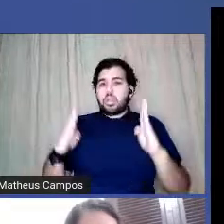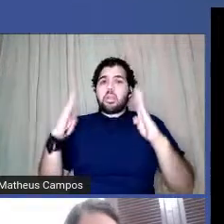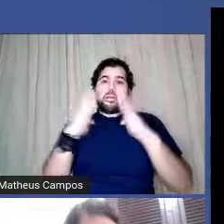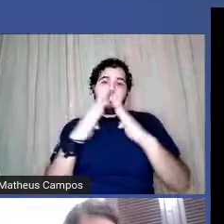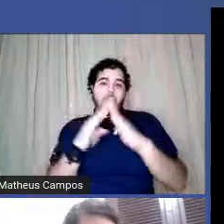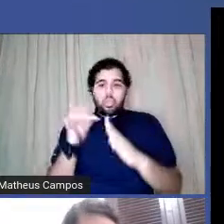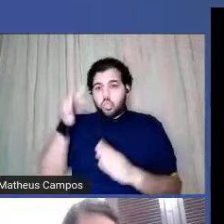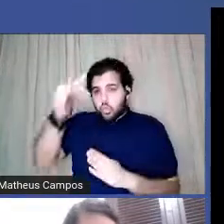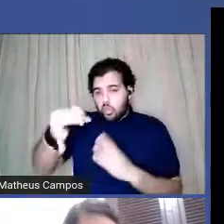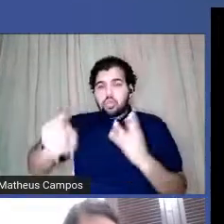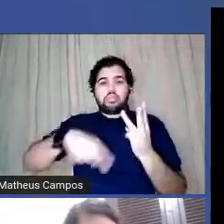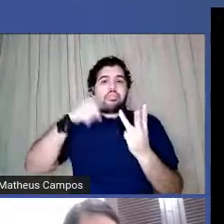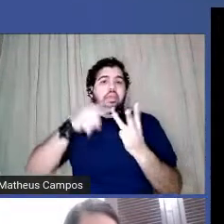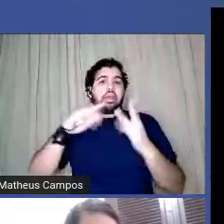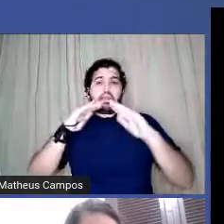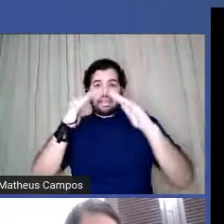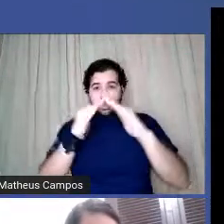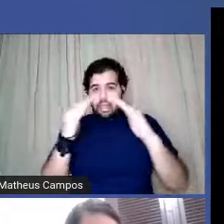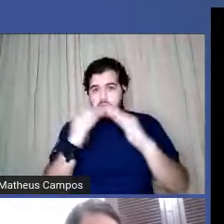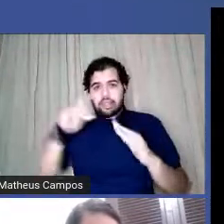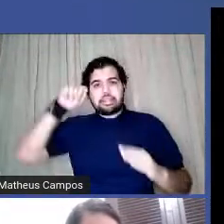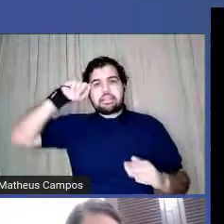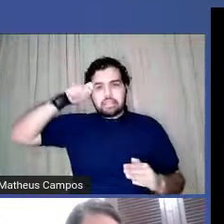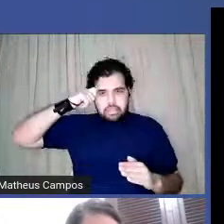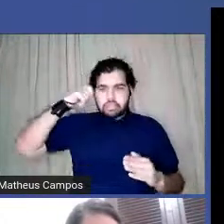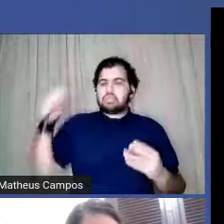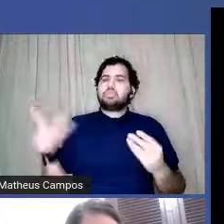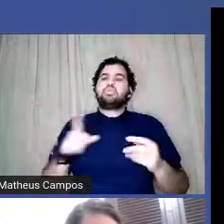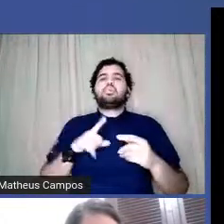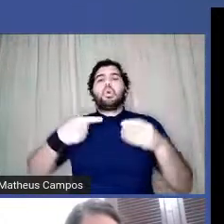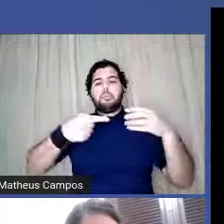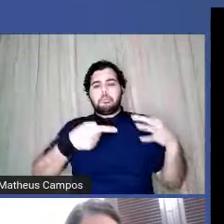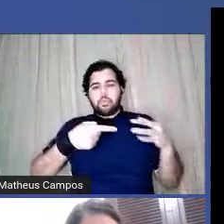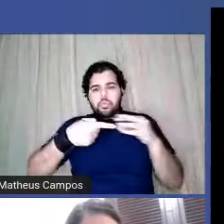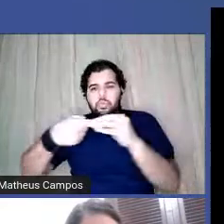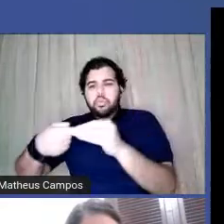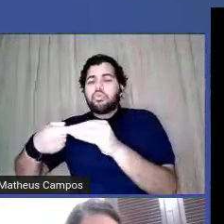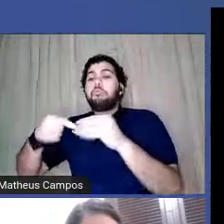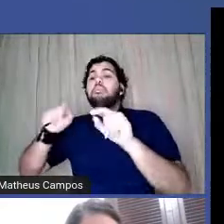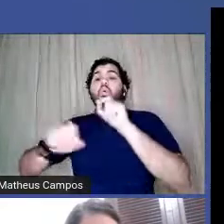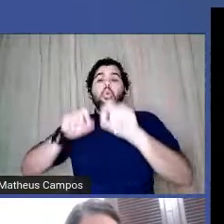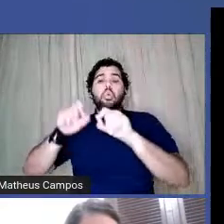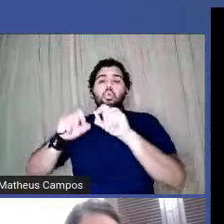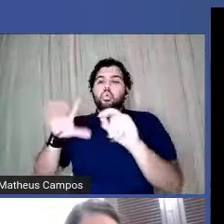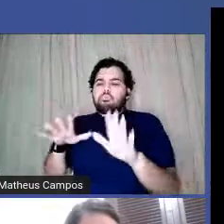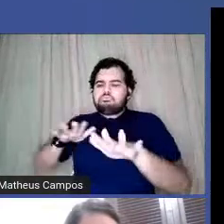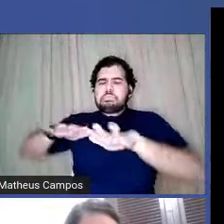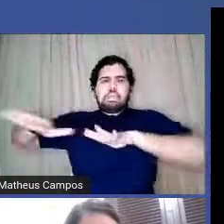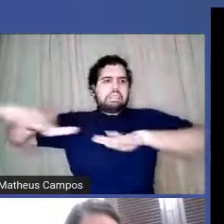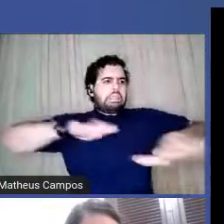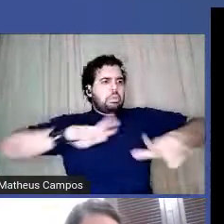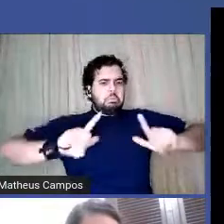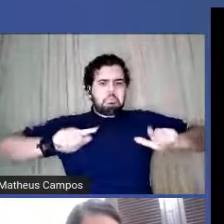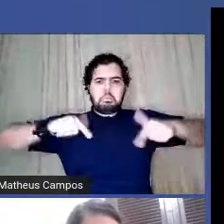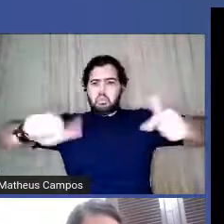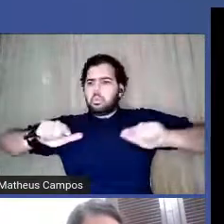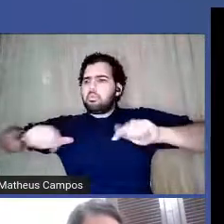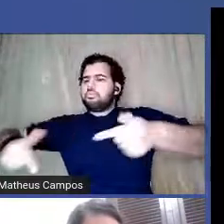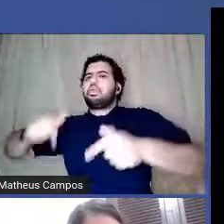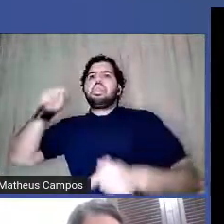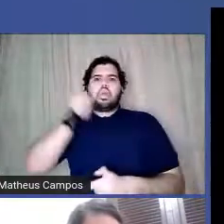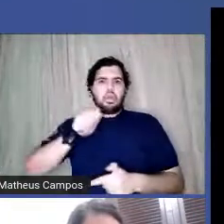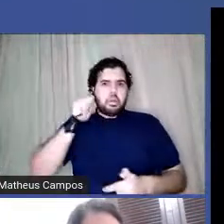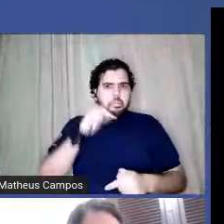a Casa das Negas, assim, a periferia, ela se movimenta muito, né, e as mulheres na periferia, então,